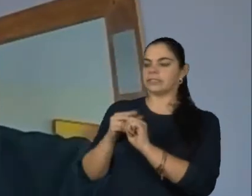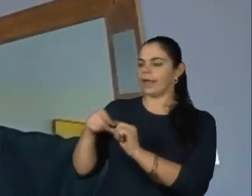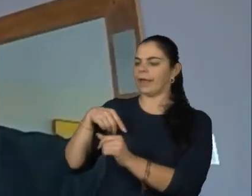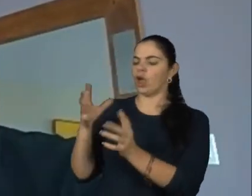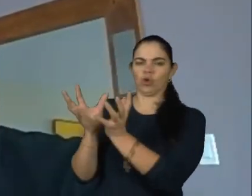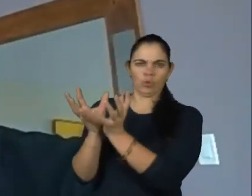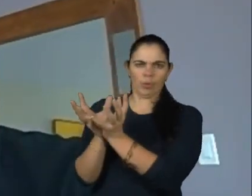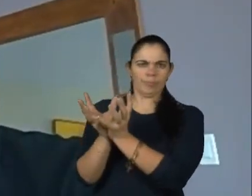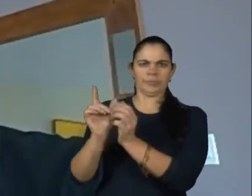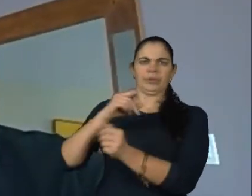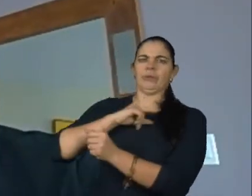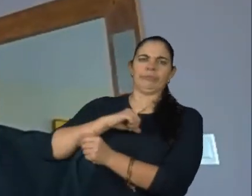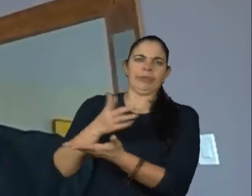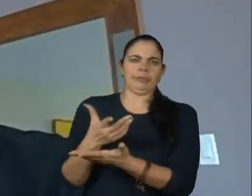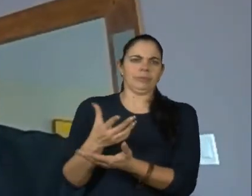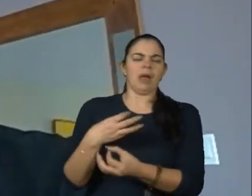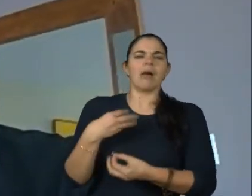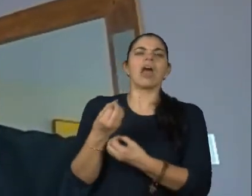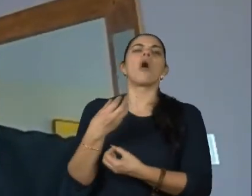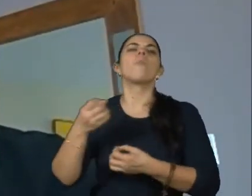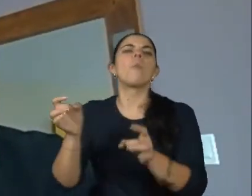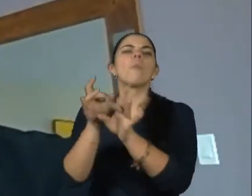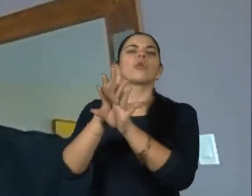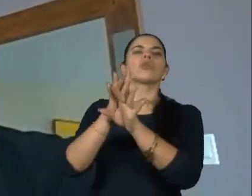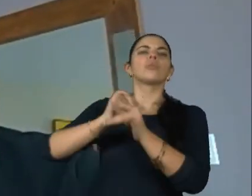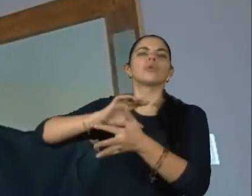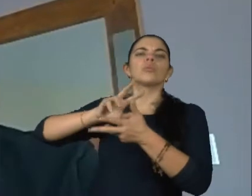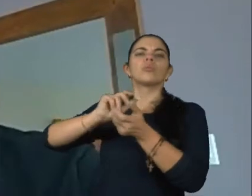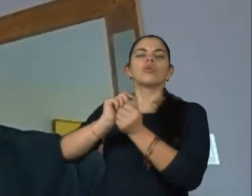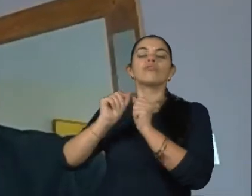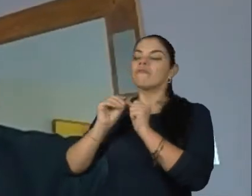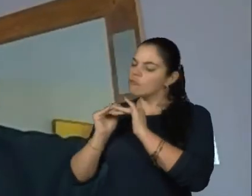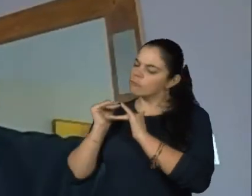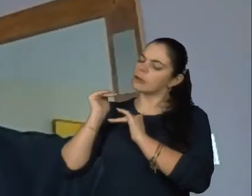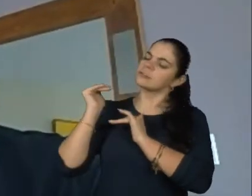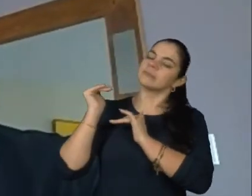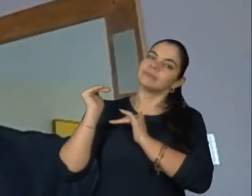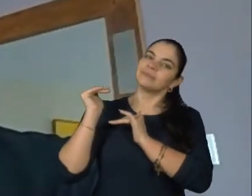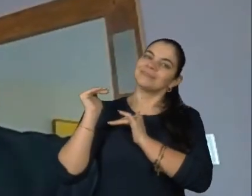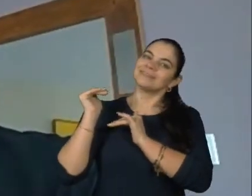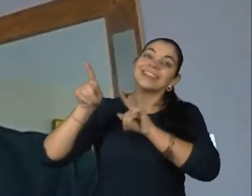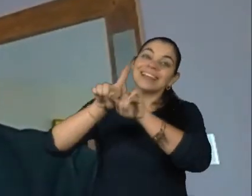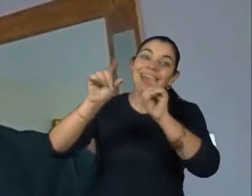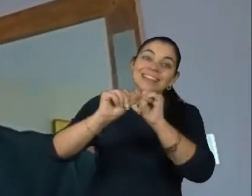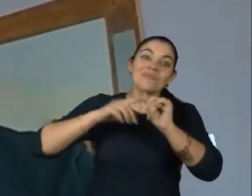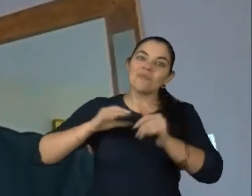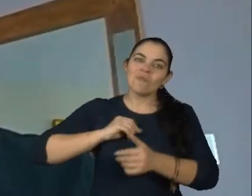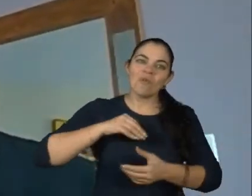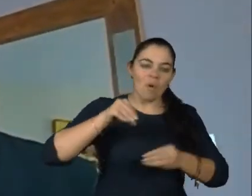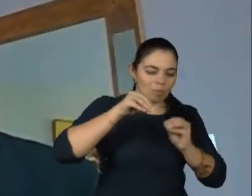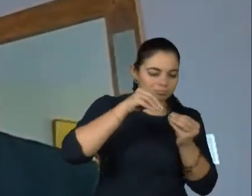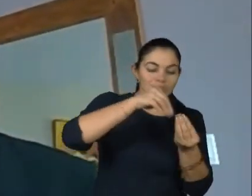lá fora que não existe, eles vão estar prontos para aquele mundo e vão crescer dentro desse ecossistema